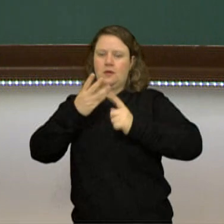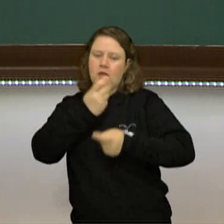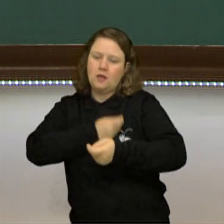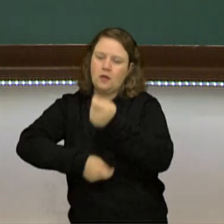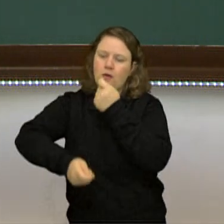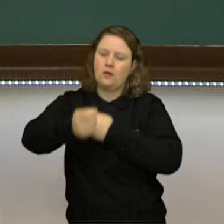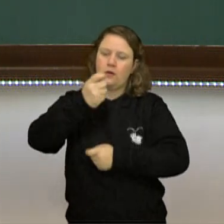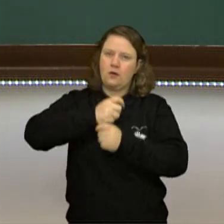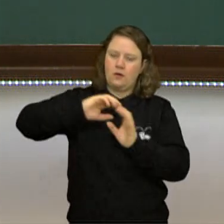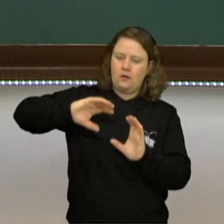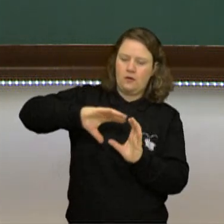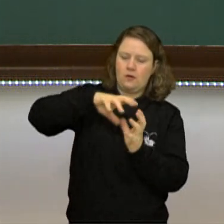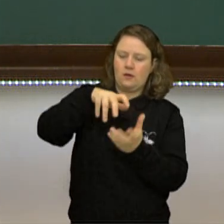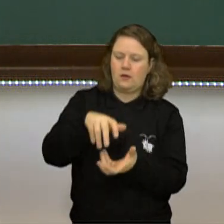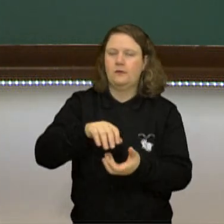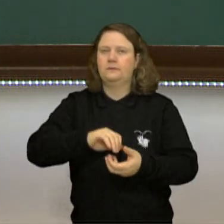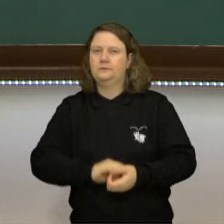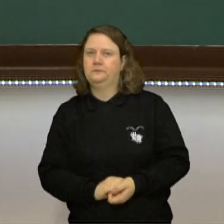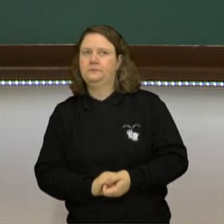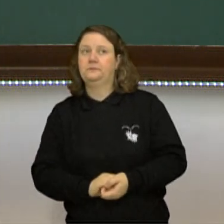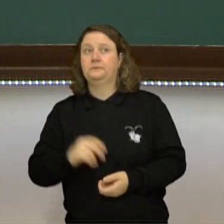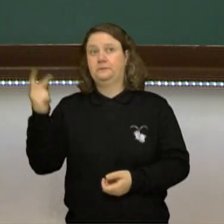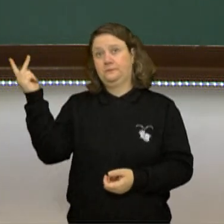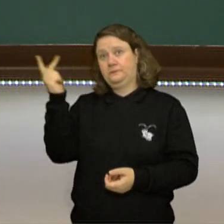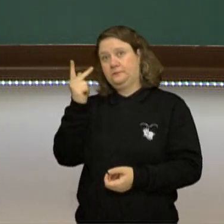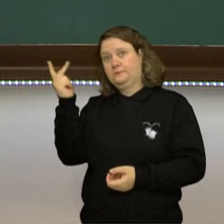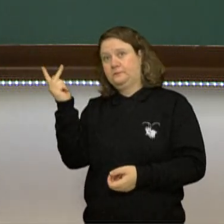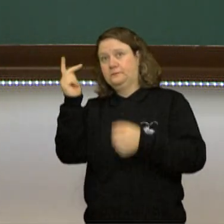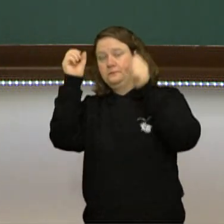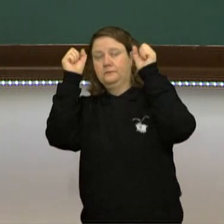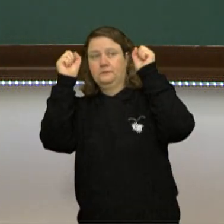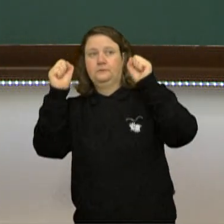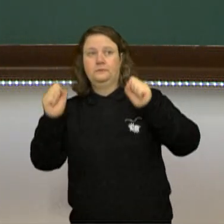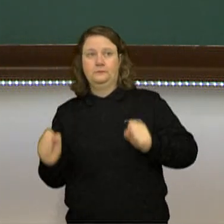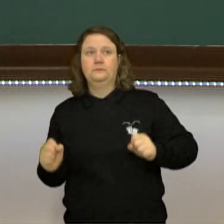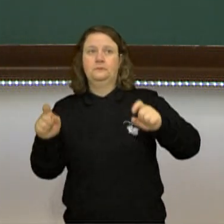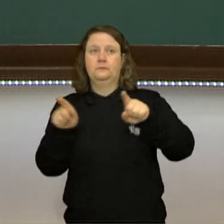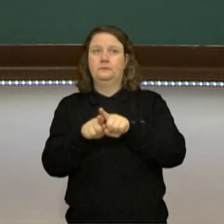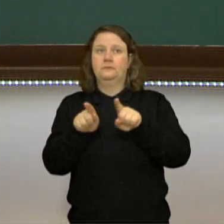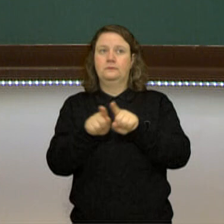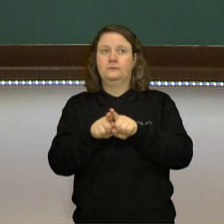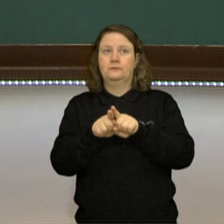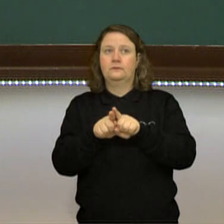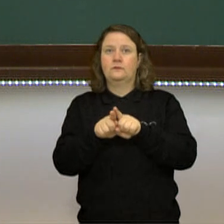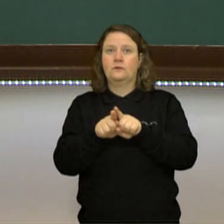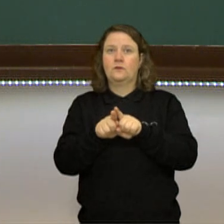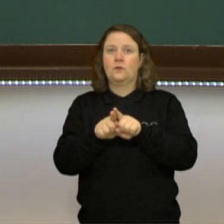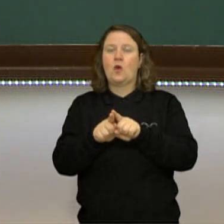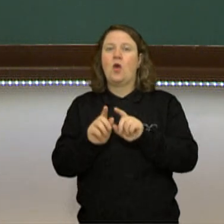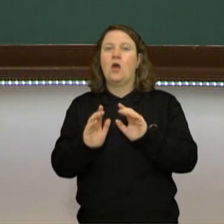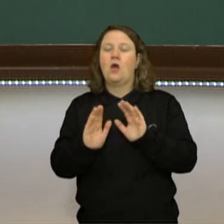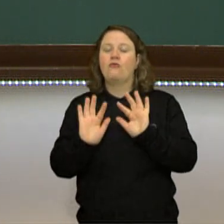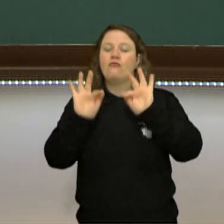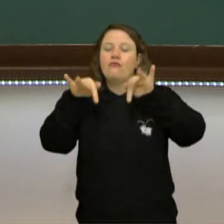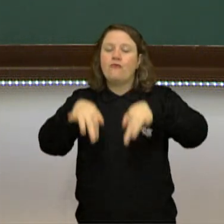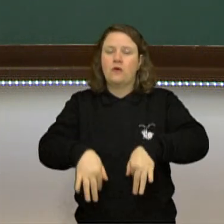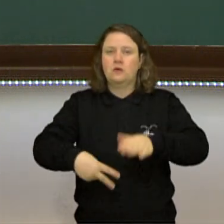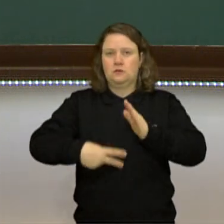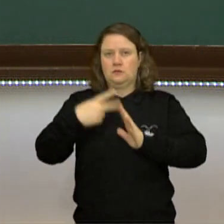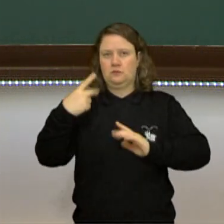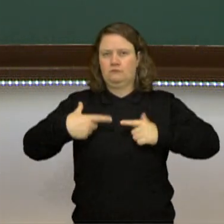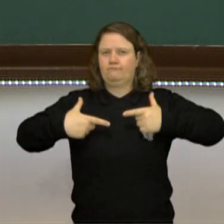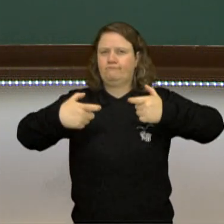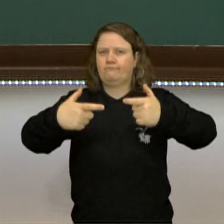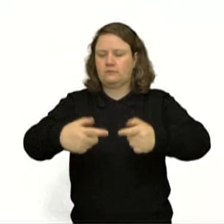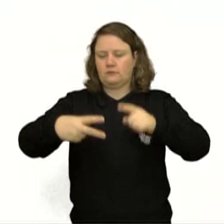Essa disputa vai ser encabaçada pelas duas grandes potências que saem no final da Segunda Guerra Mundial, que é a